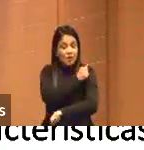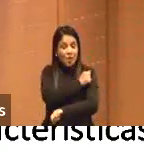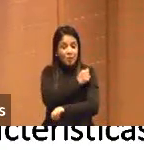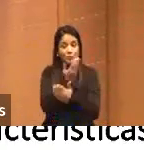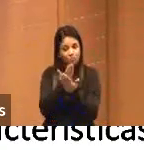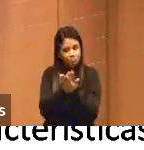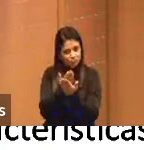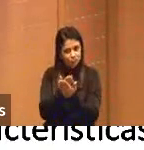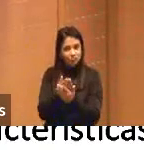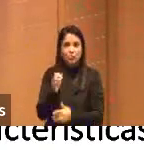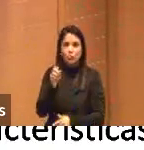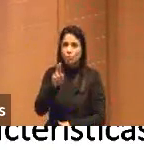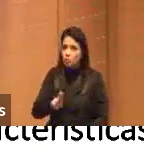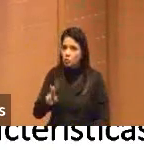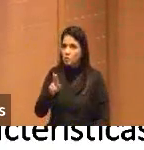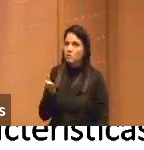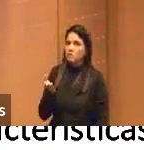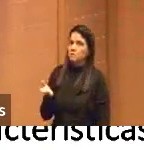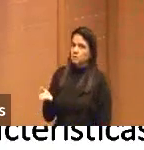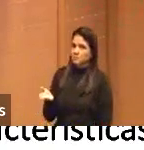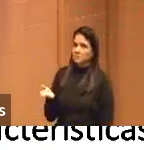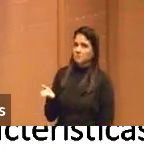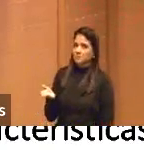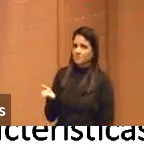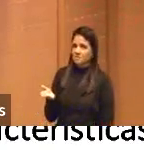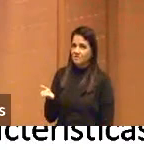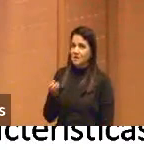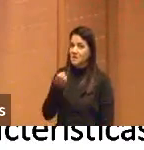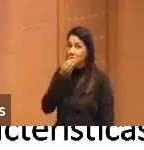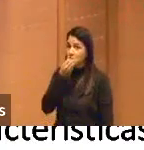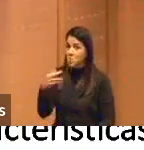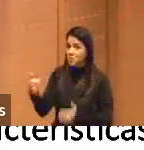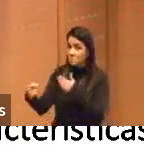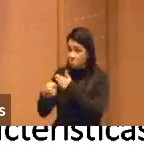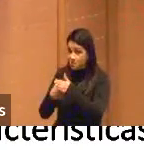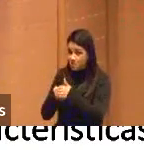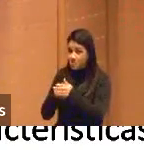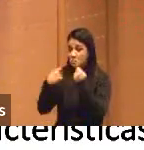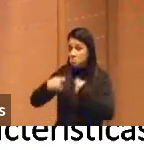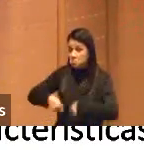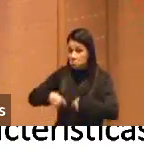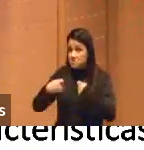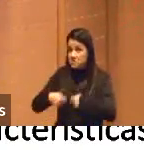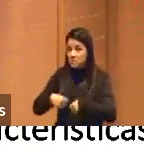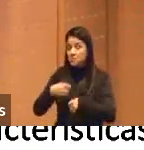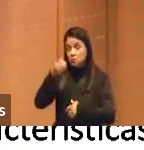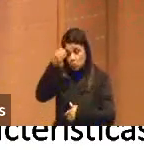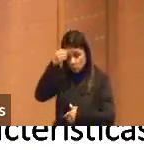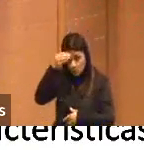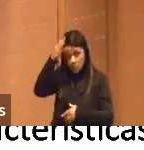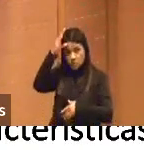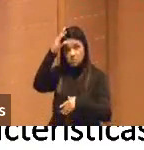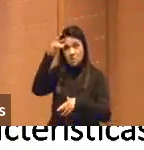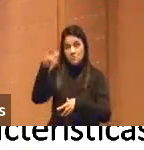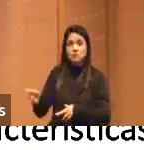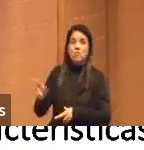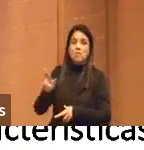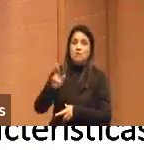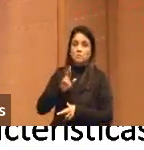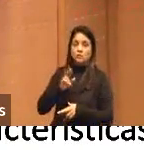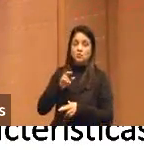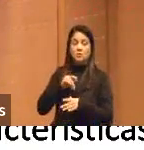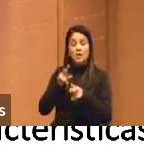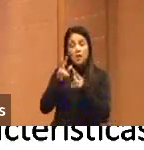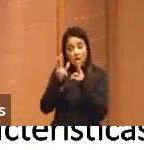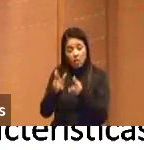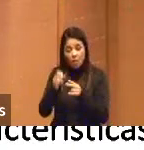usando, porque eles estão usando. Saber fazer boas perguntas até você obter o conhecimento que você quer é como aprender a navegar